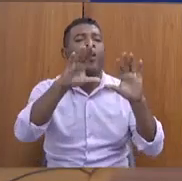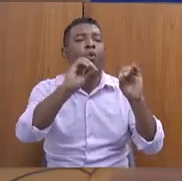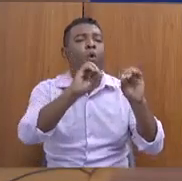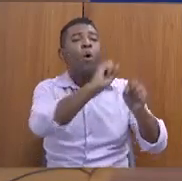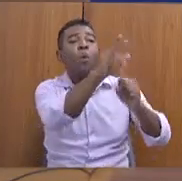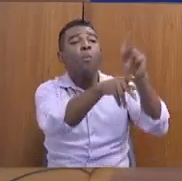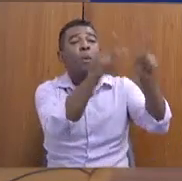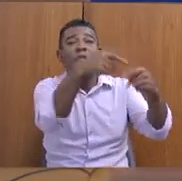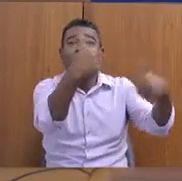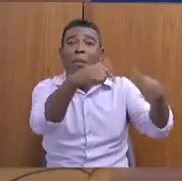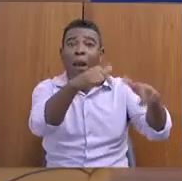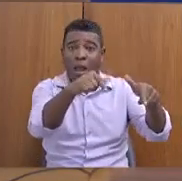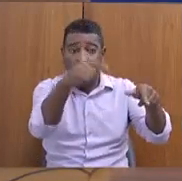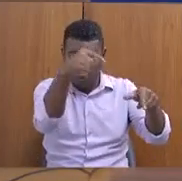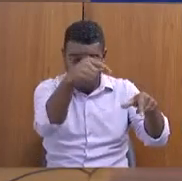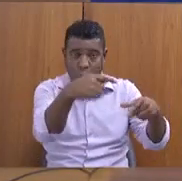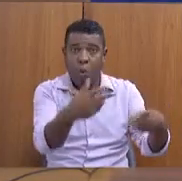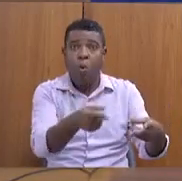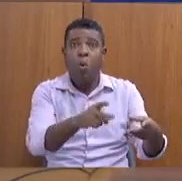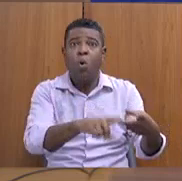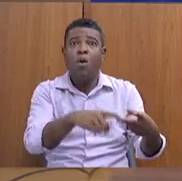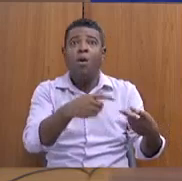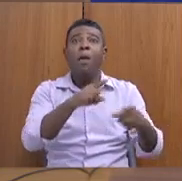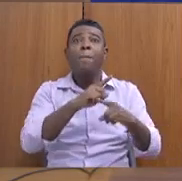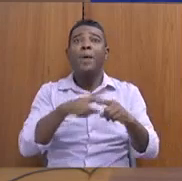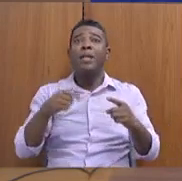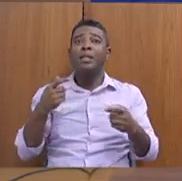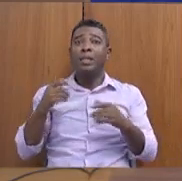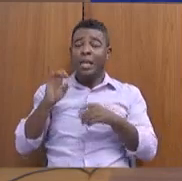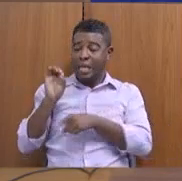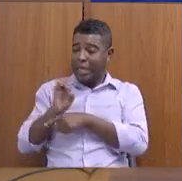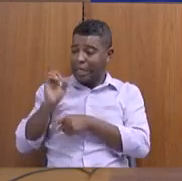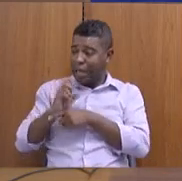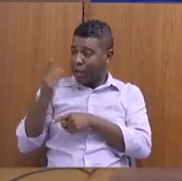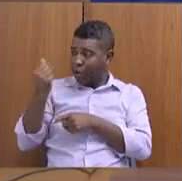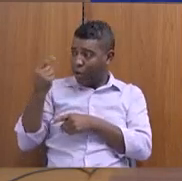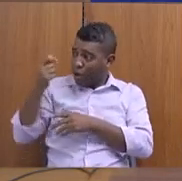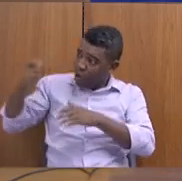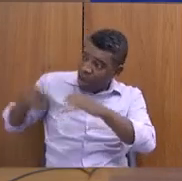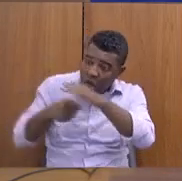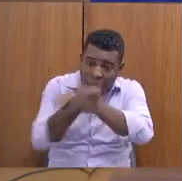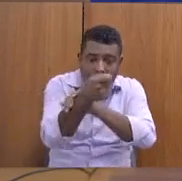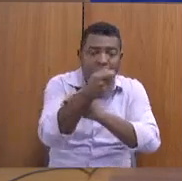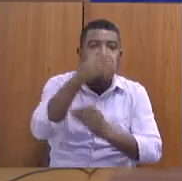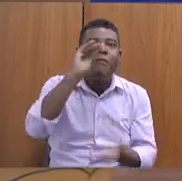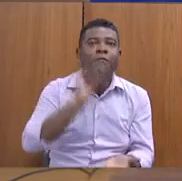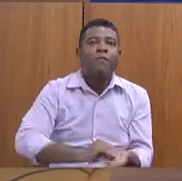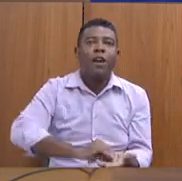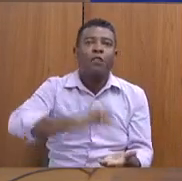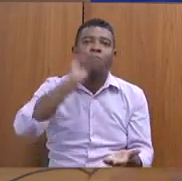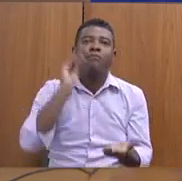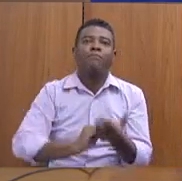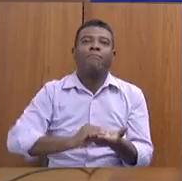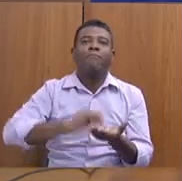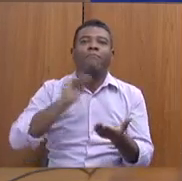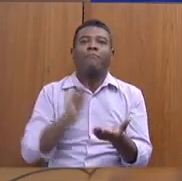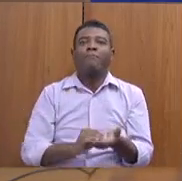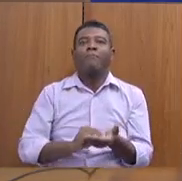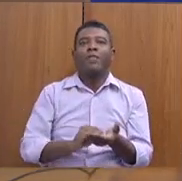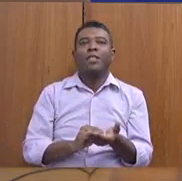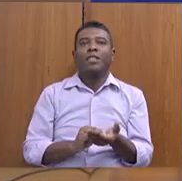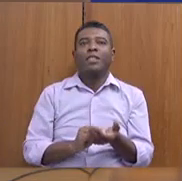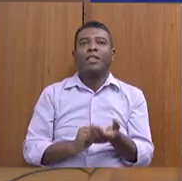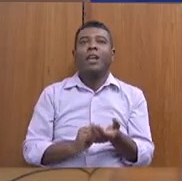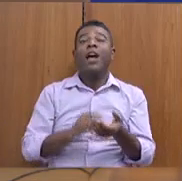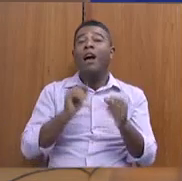ele é do ponto de vista da pobreza e de investimento do Estado. Da pobreza em onde? Em uma região se discute